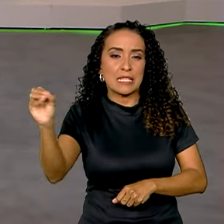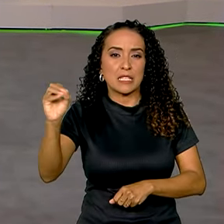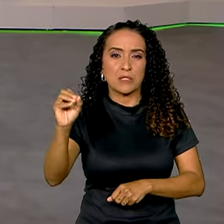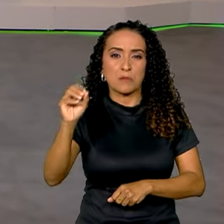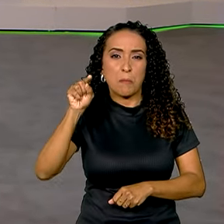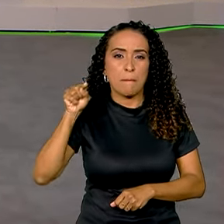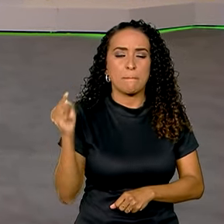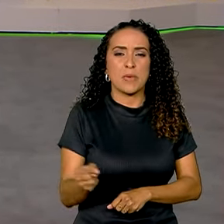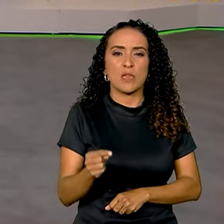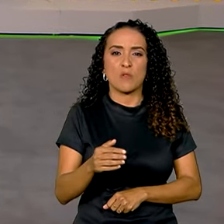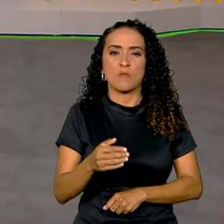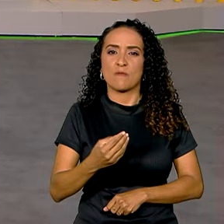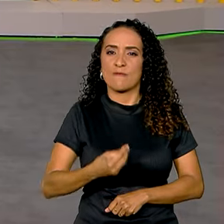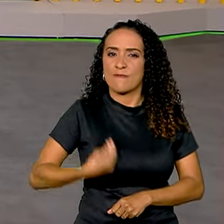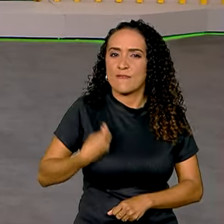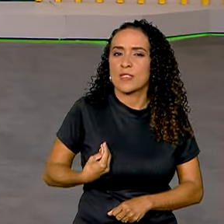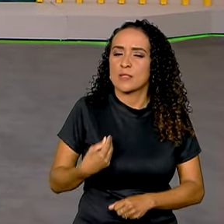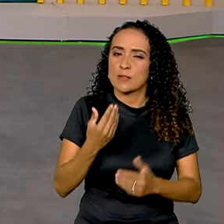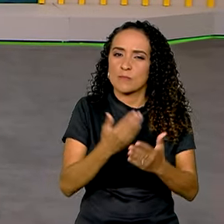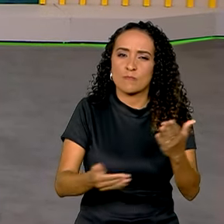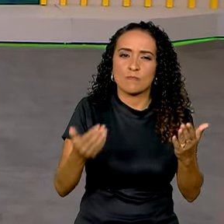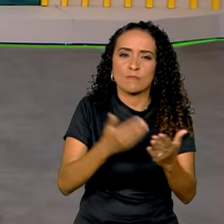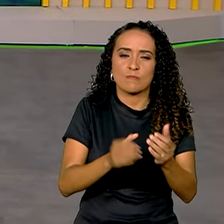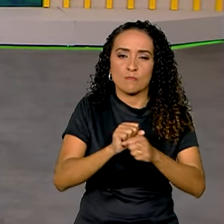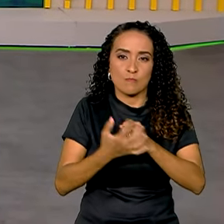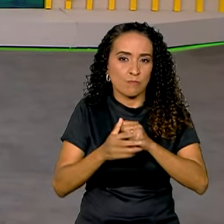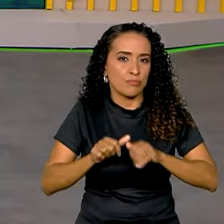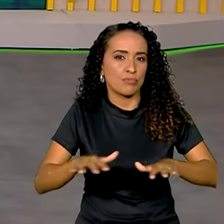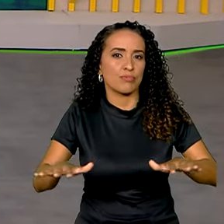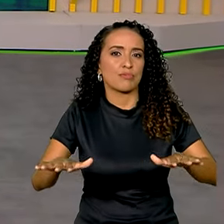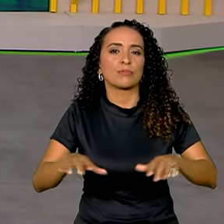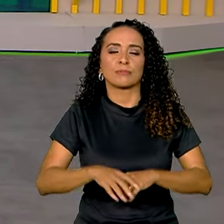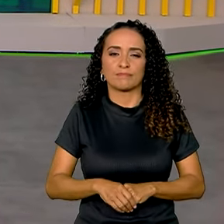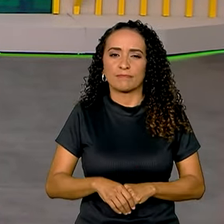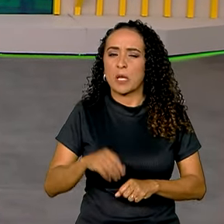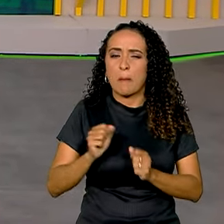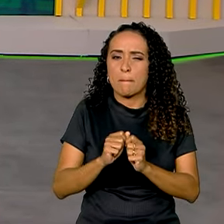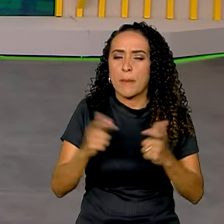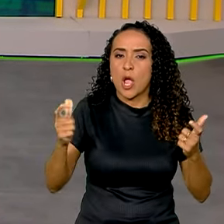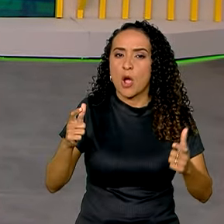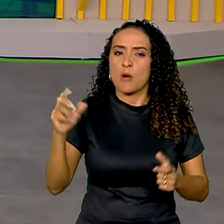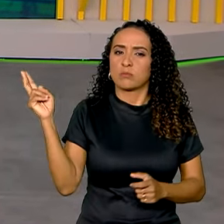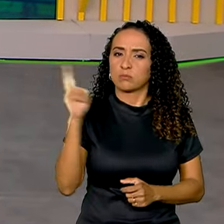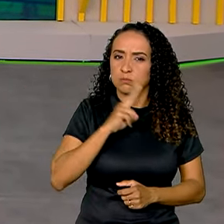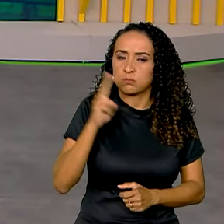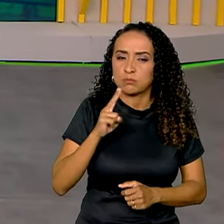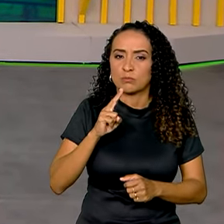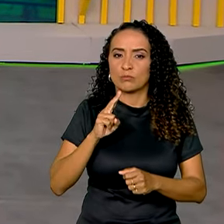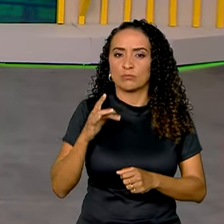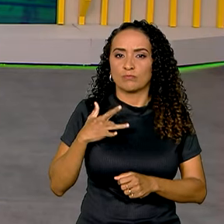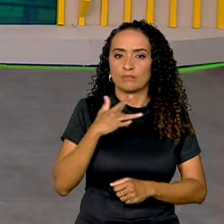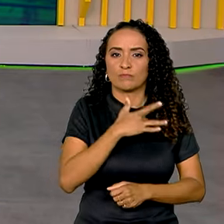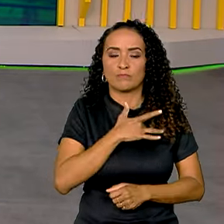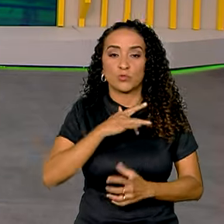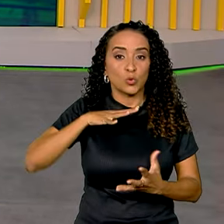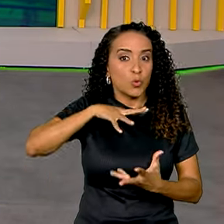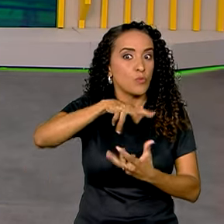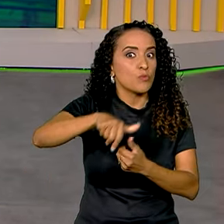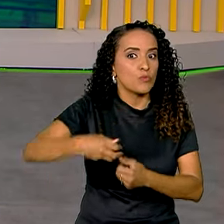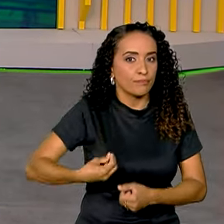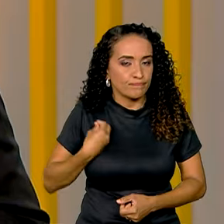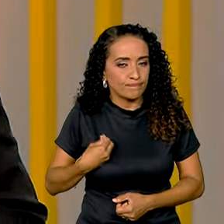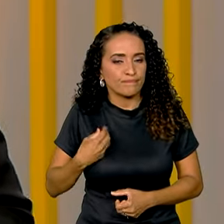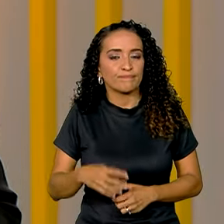foram perdidas durante a pandemia da Covid-19, uma das maiores emergências sanitárias que o mundo já